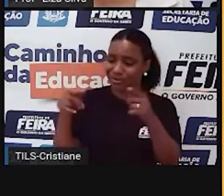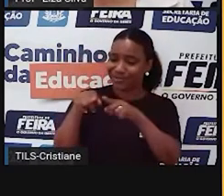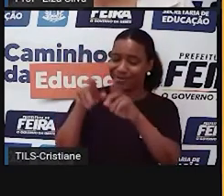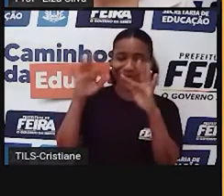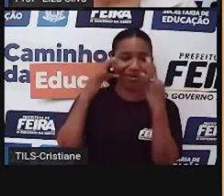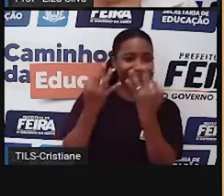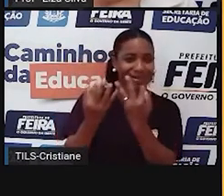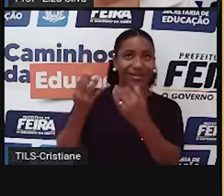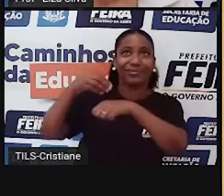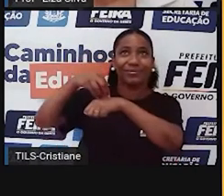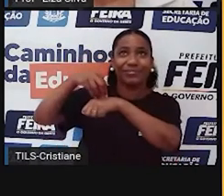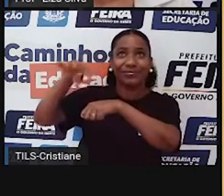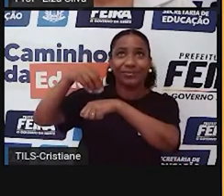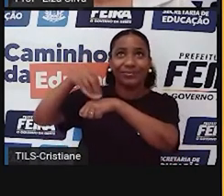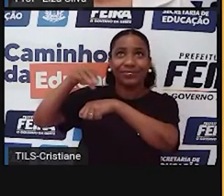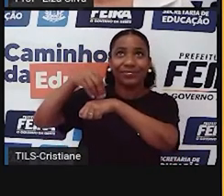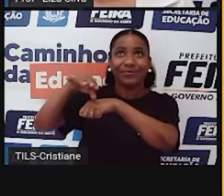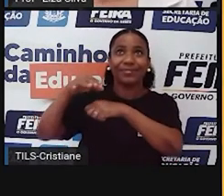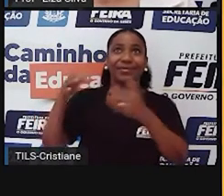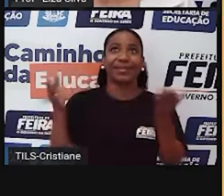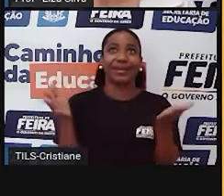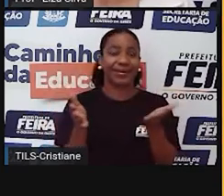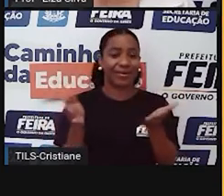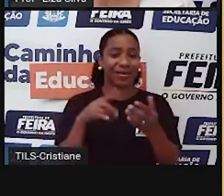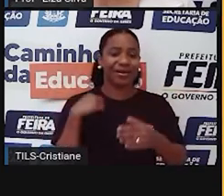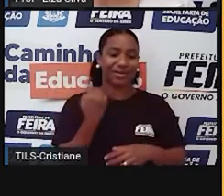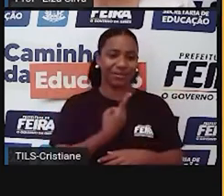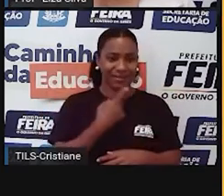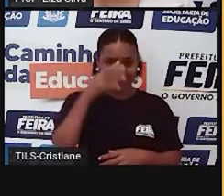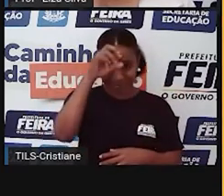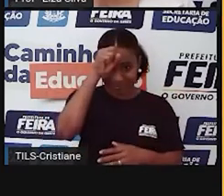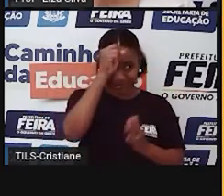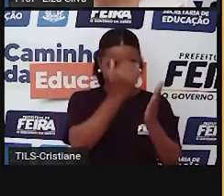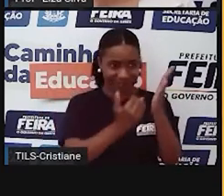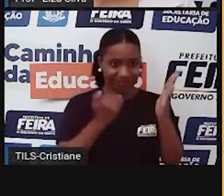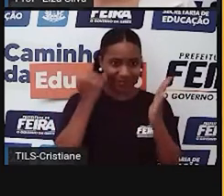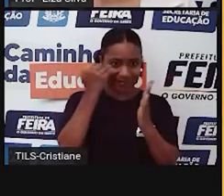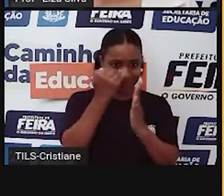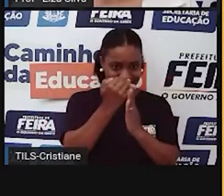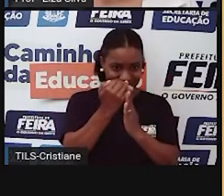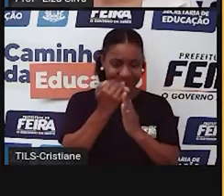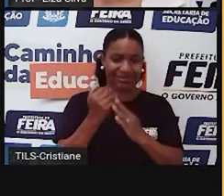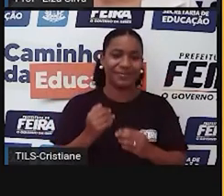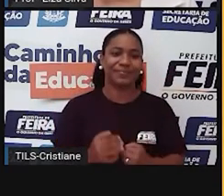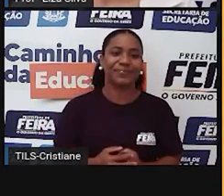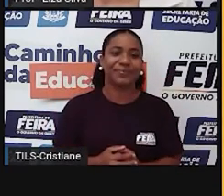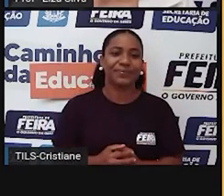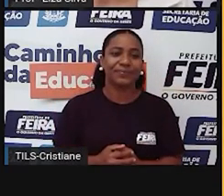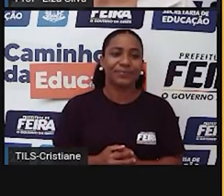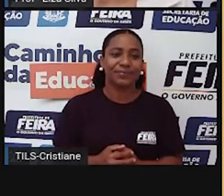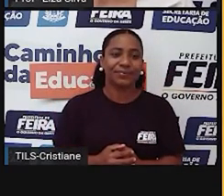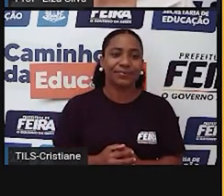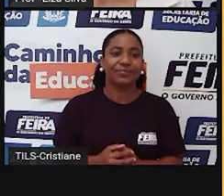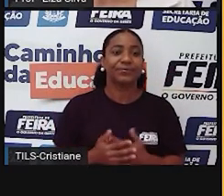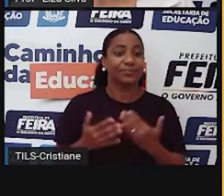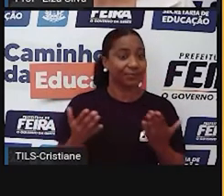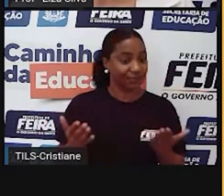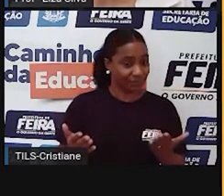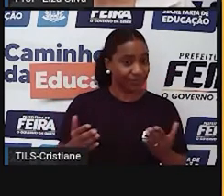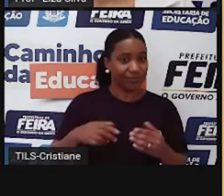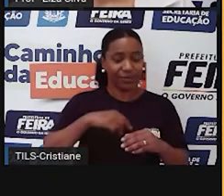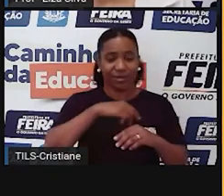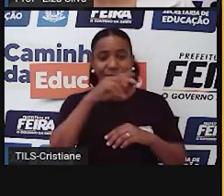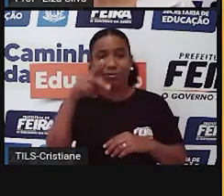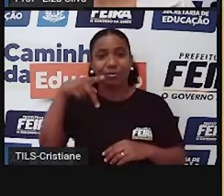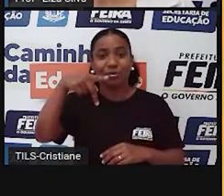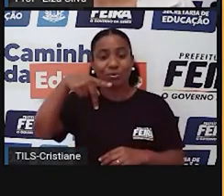familiares. Mas vamos aprender um pouco mais sobre esse gênero? Os provérbios são usados em um mundo novo.